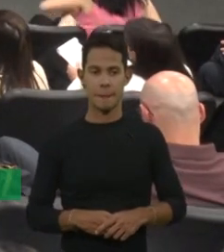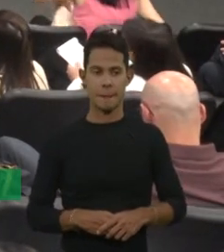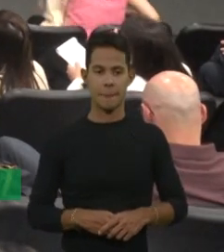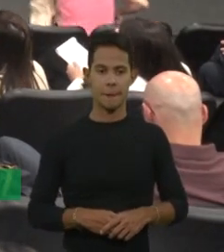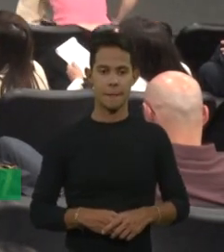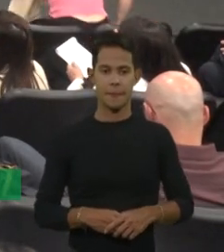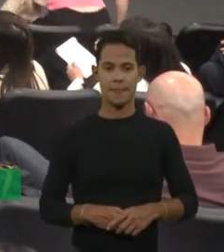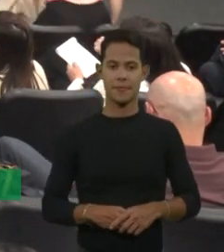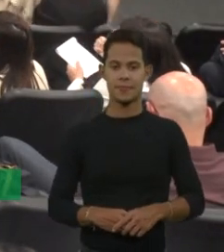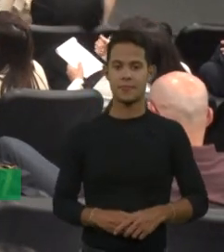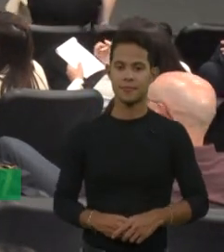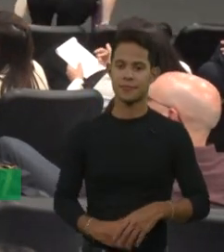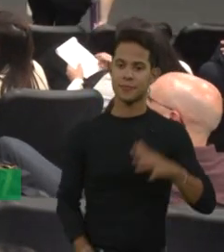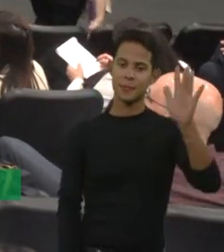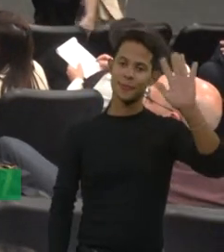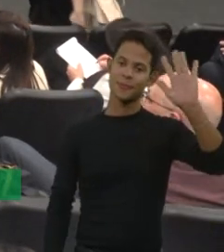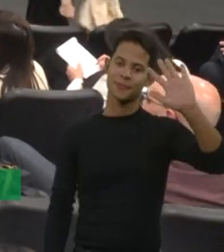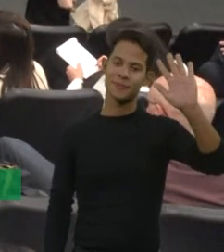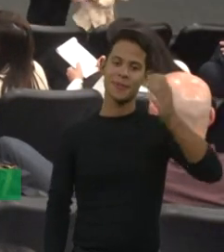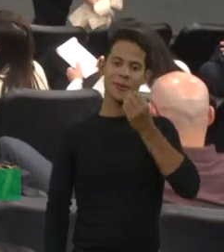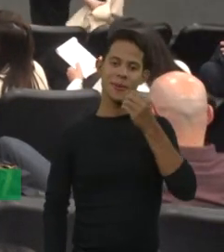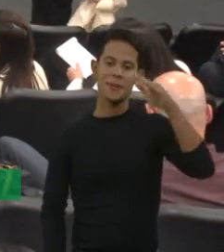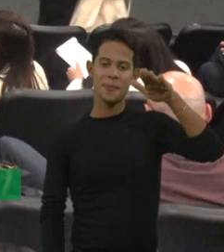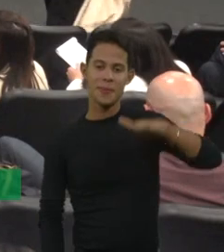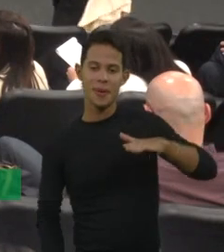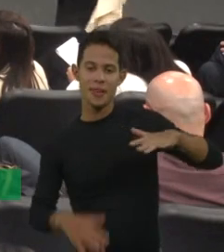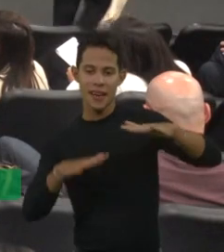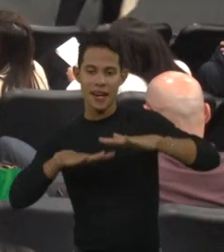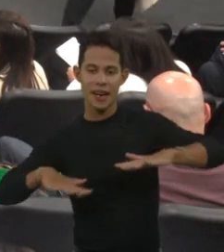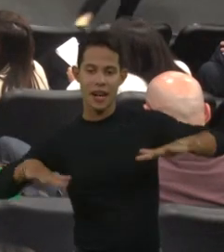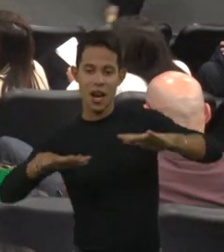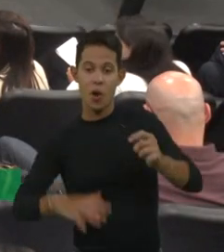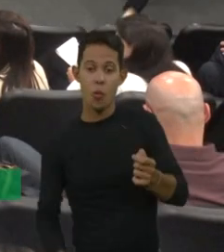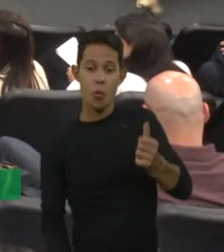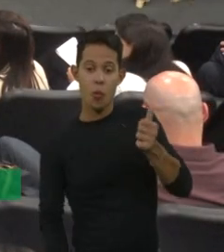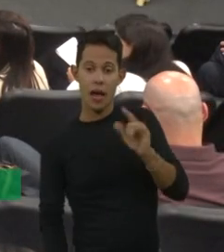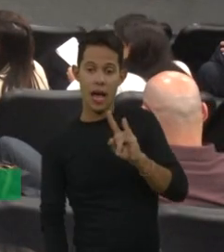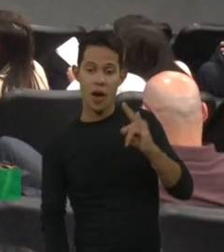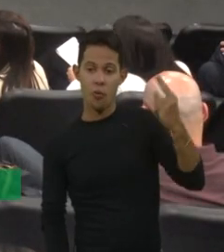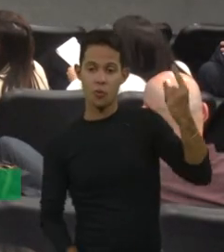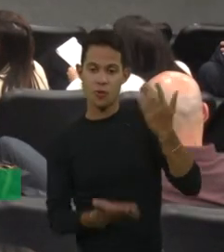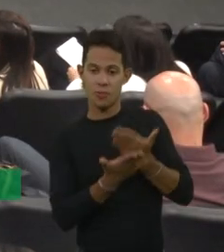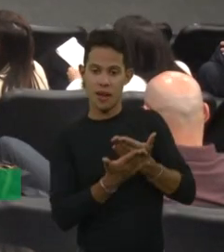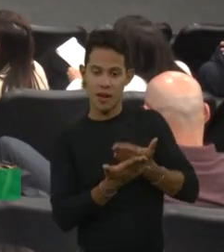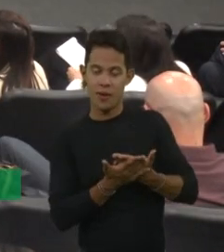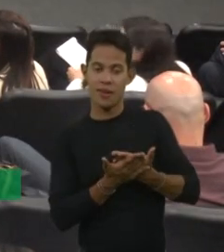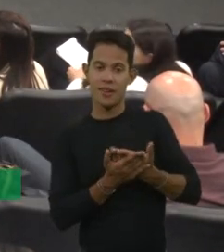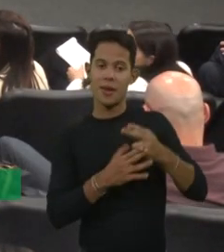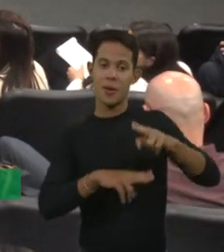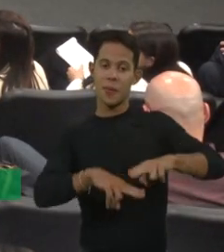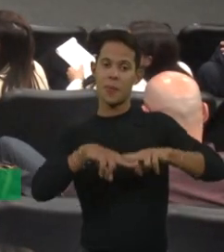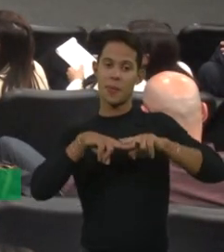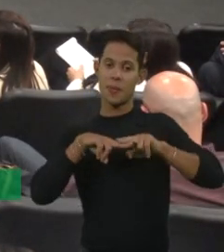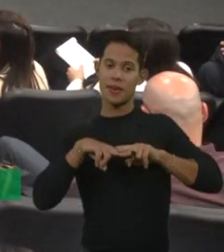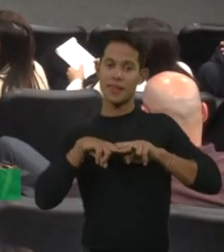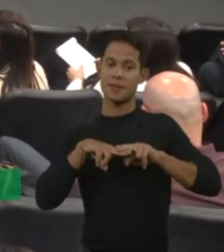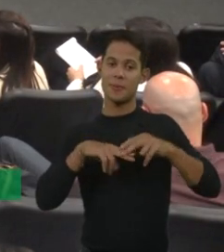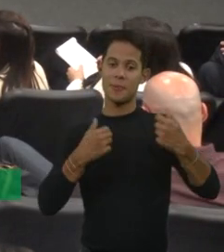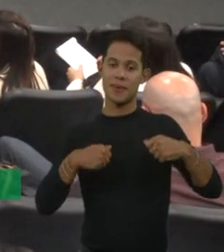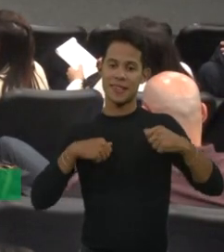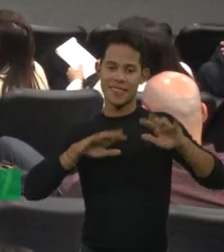Olá, boa tarde a todos. Quase a última aula, então a gente tem que motivar.